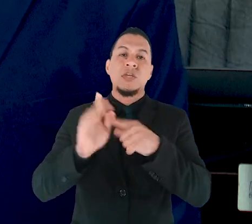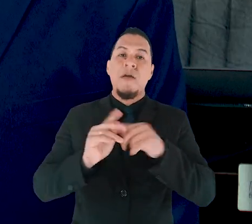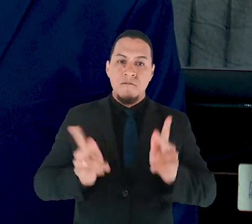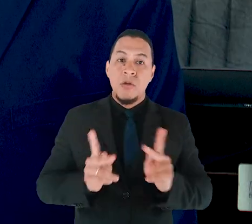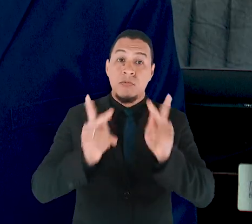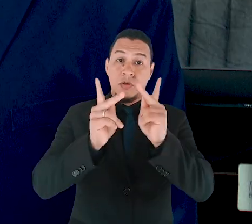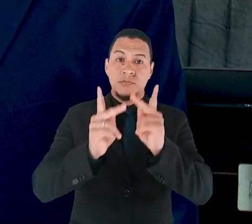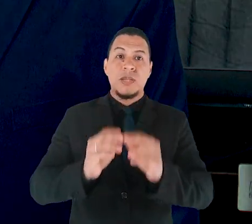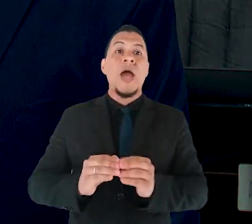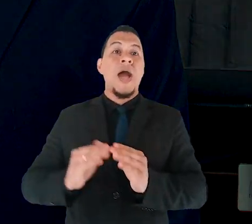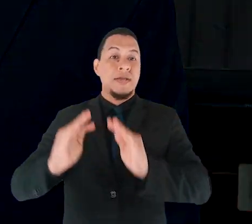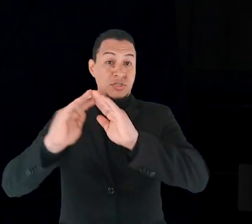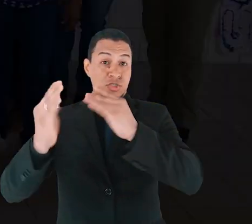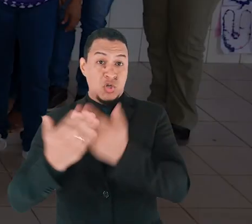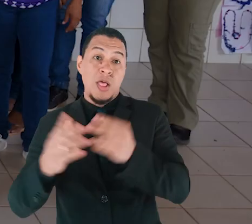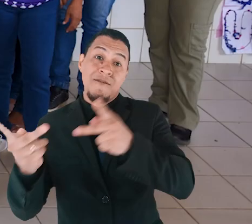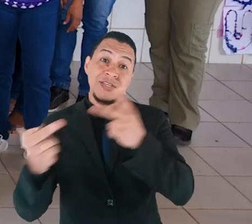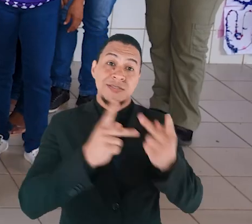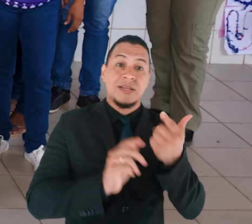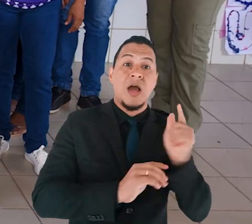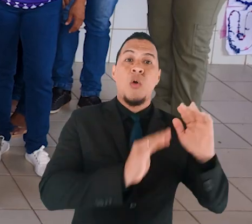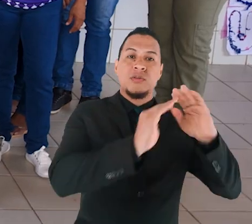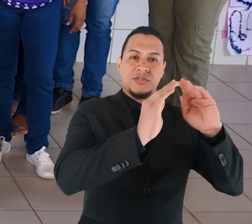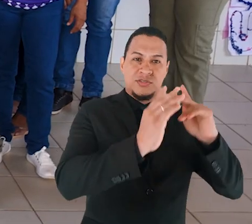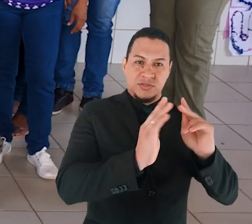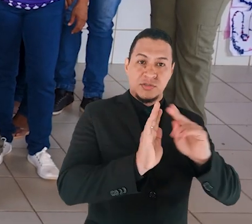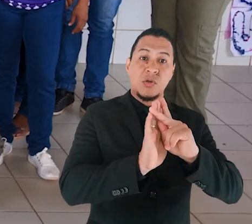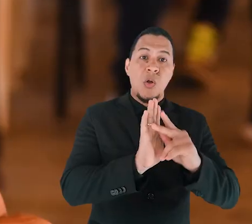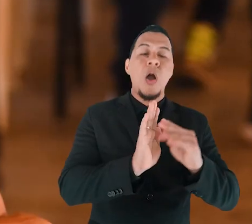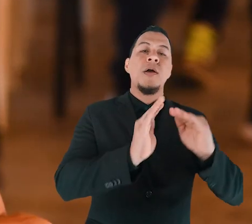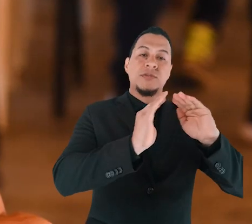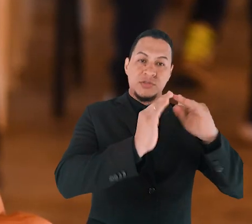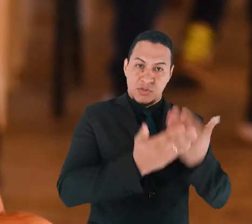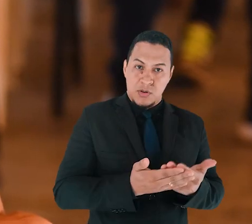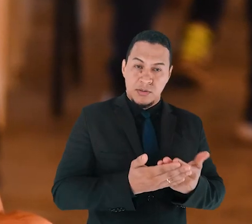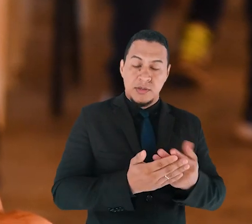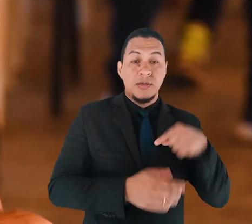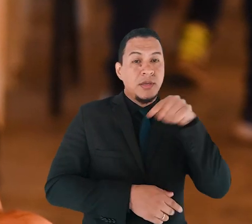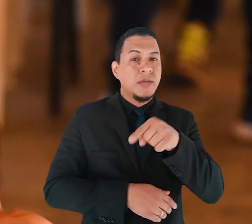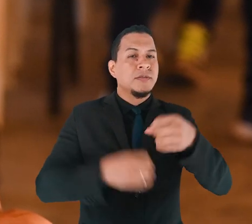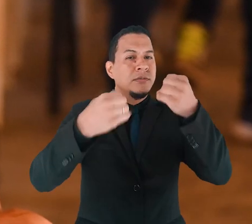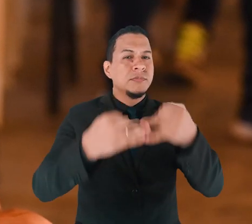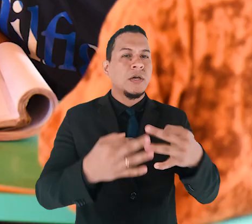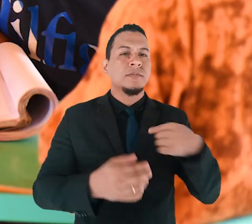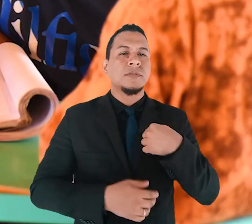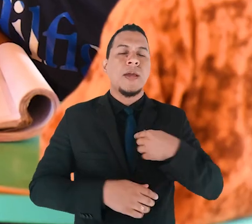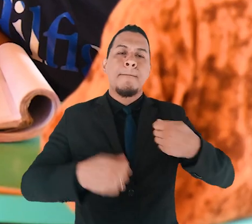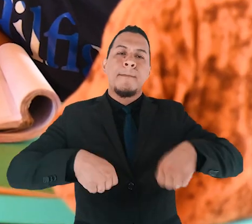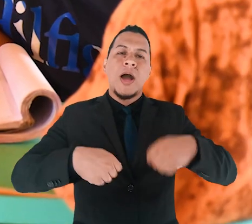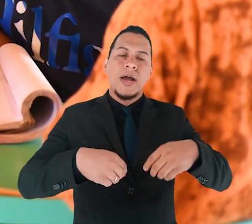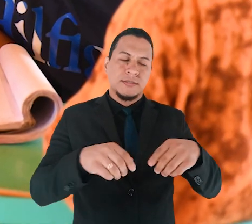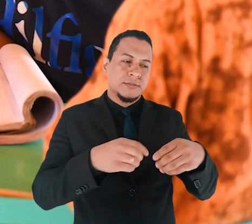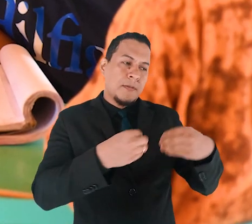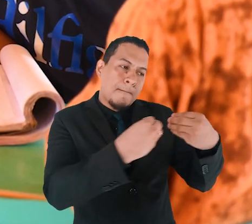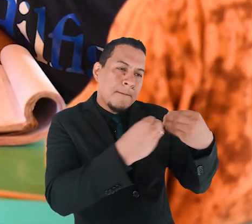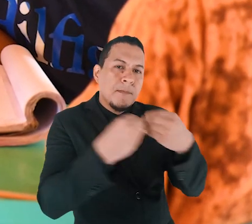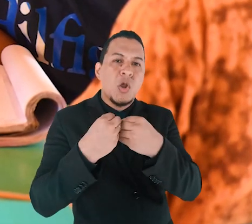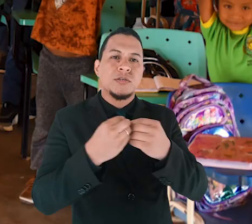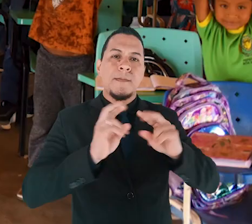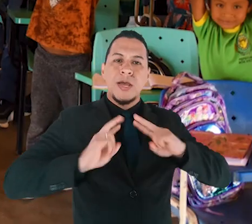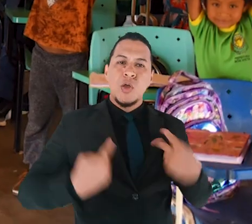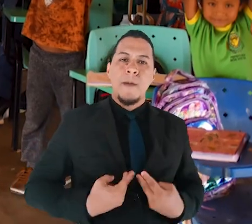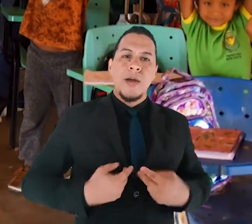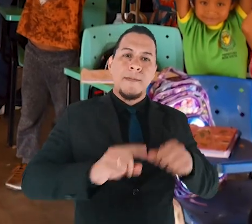valor, escola vai escola. E isso faz com que nós possamos ter uma prestação jurisdicional que seja mais próxima, mais humana,